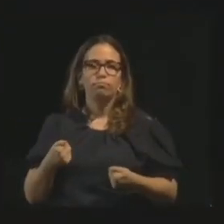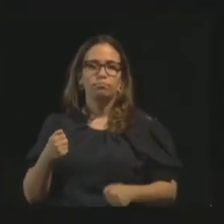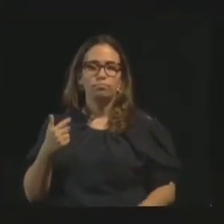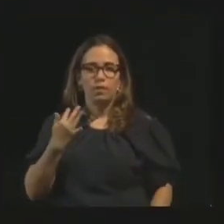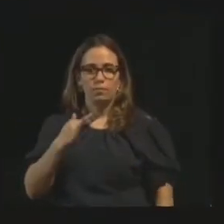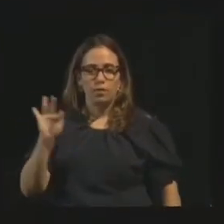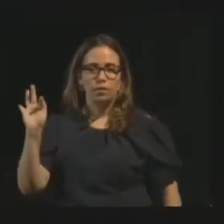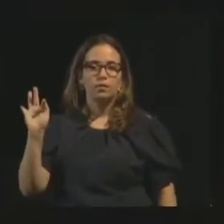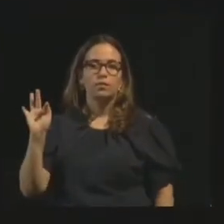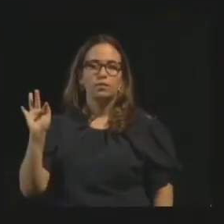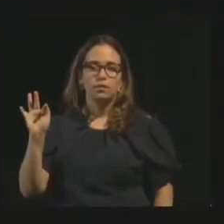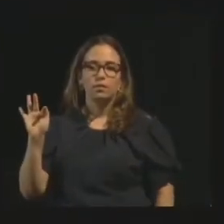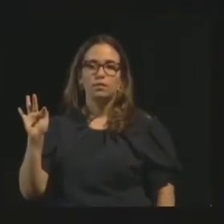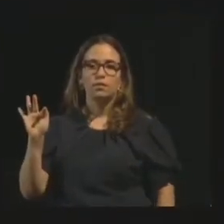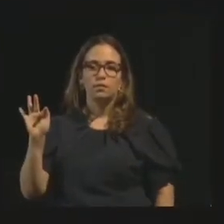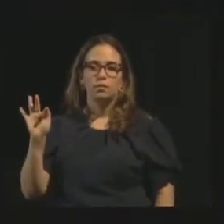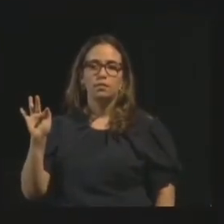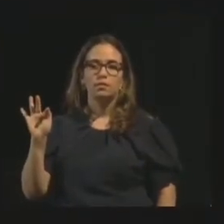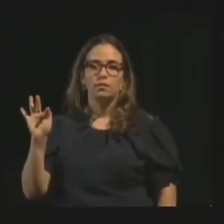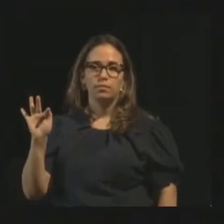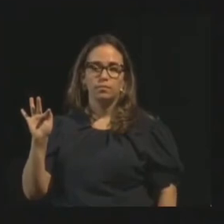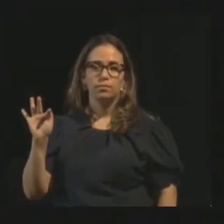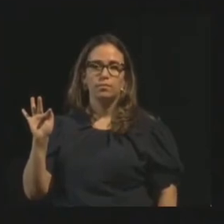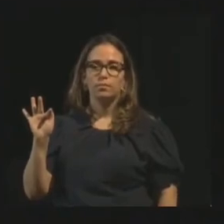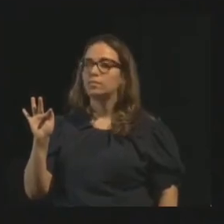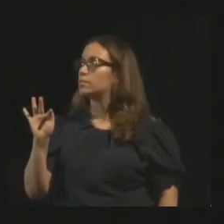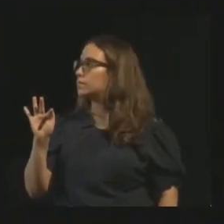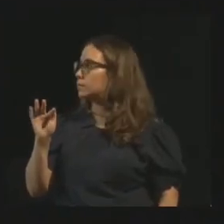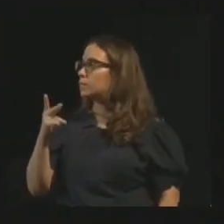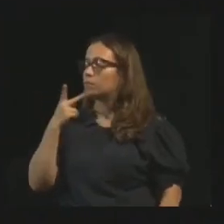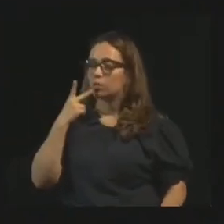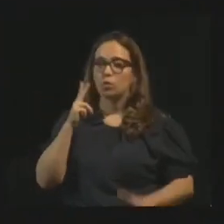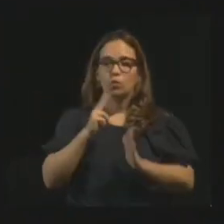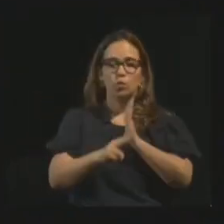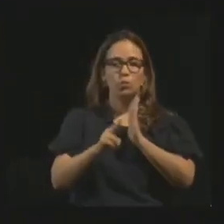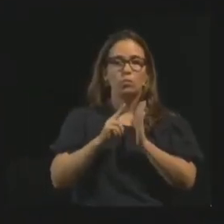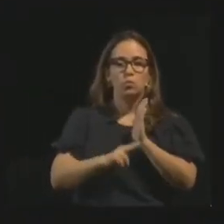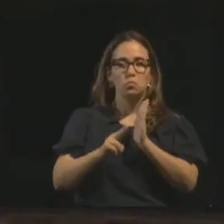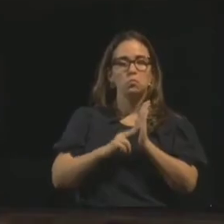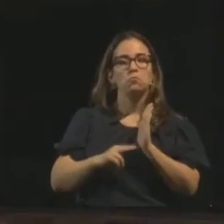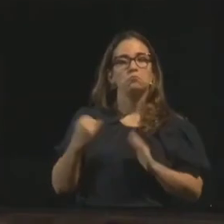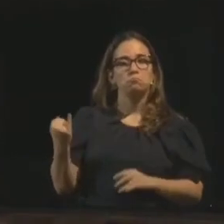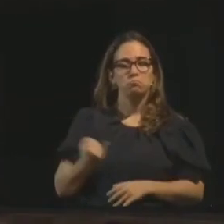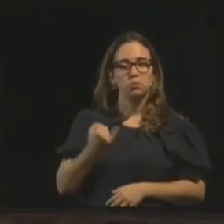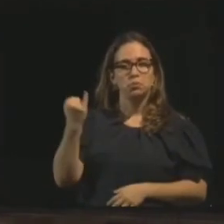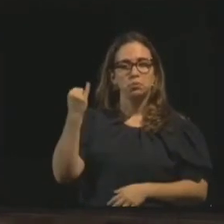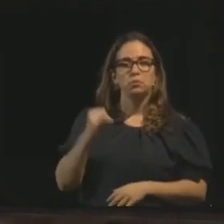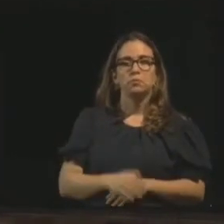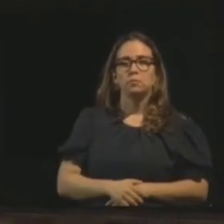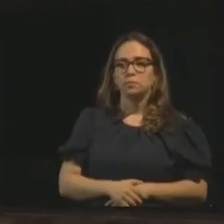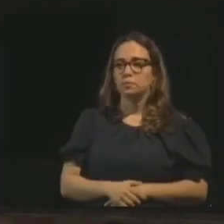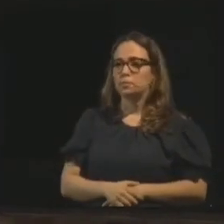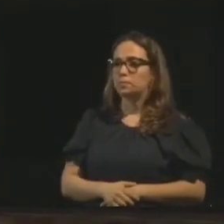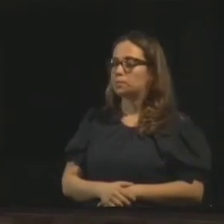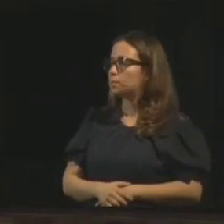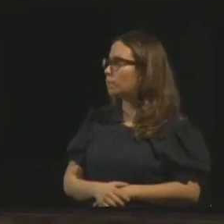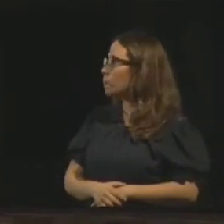francês para fazer, tinha que fazer um francês, e ele cita as obras, é muito interessante, as obras onde ele buscou a informação.